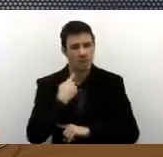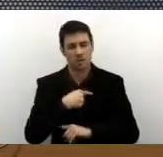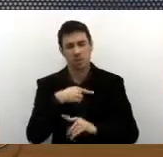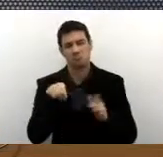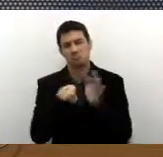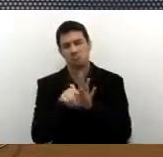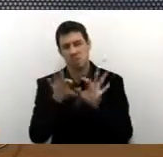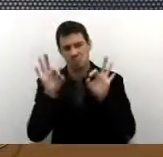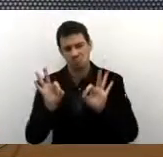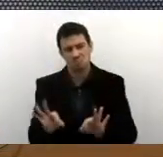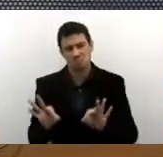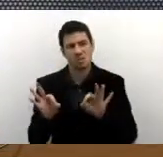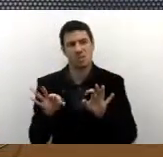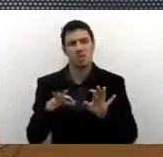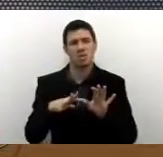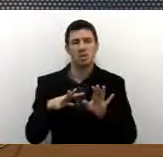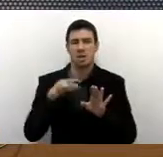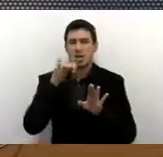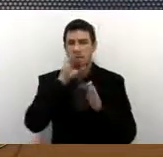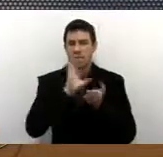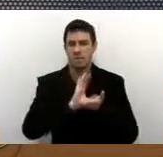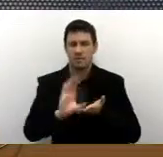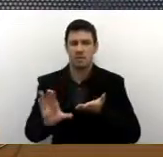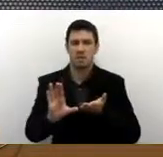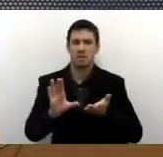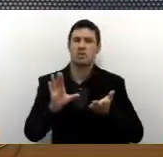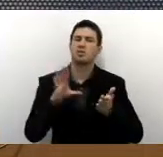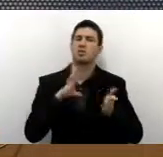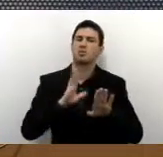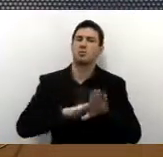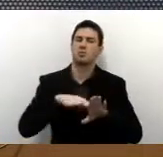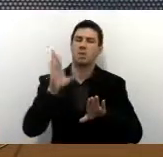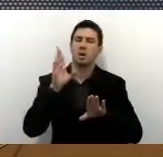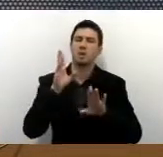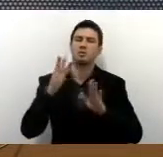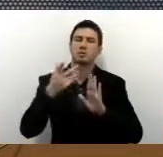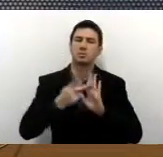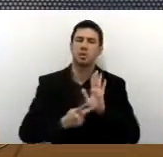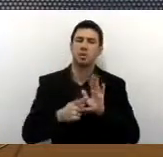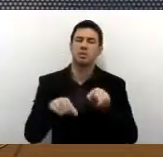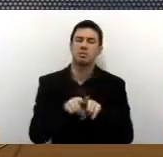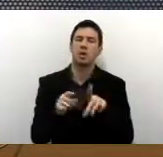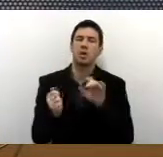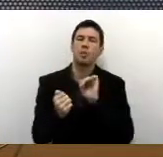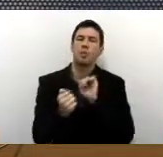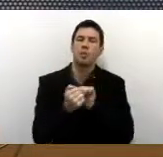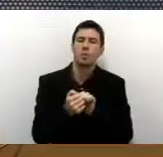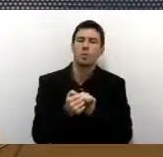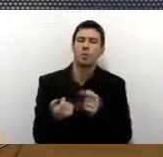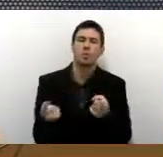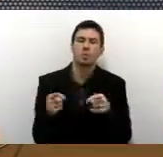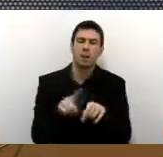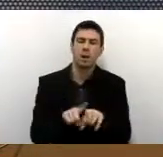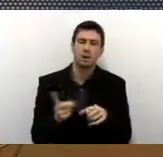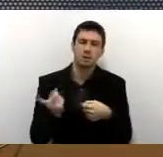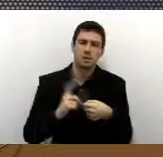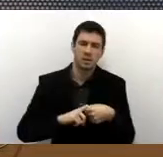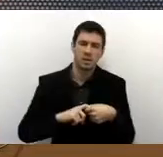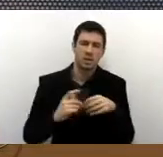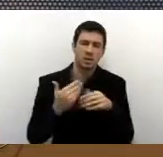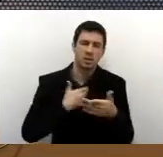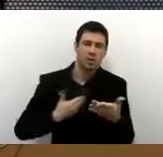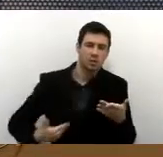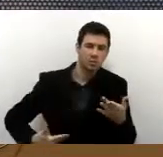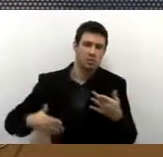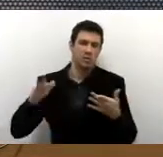investir cada vez mais nesses programas, junto, em parceria com o governo federal. Infelizmente, nós não temos